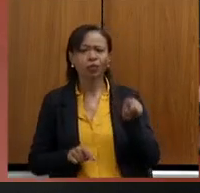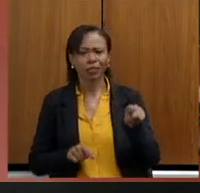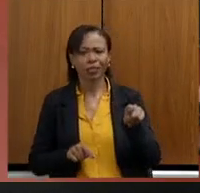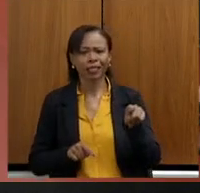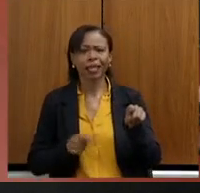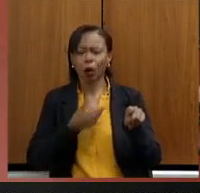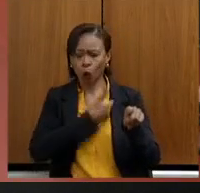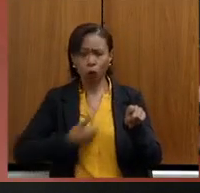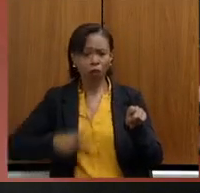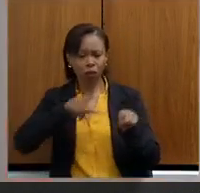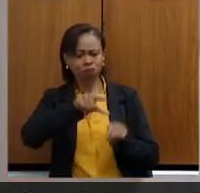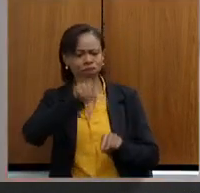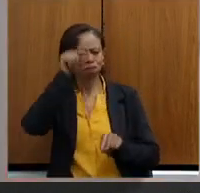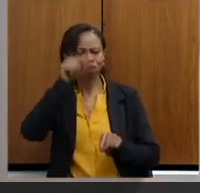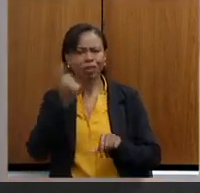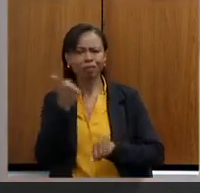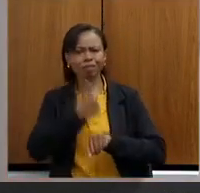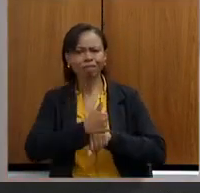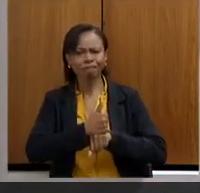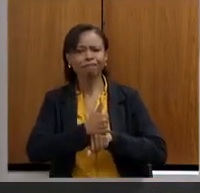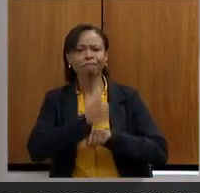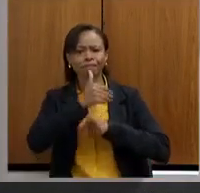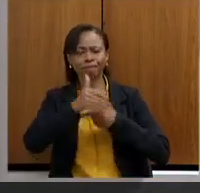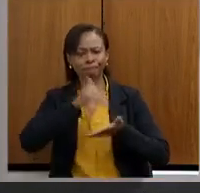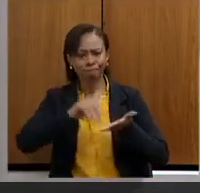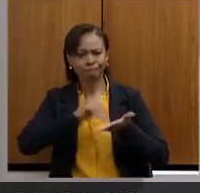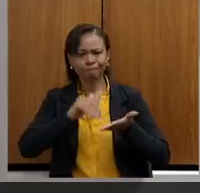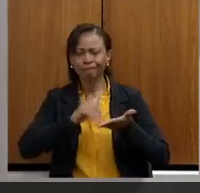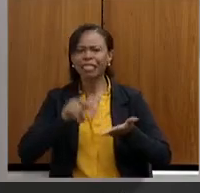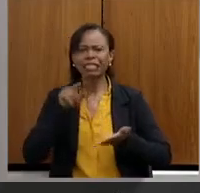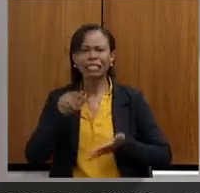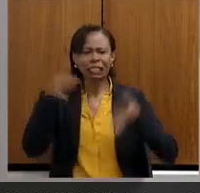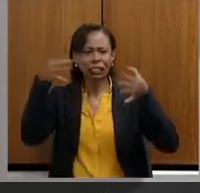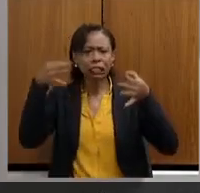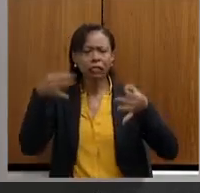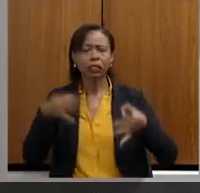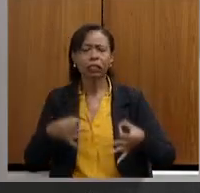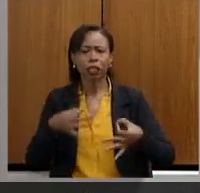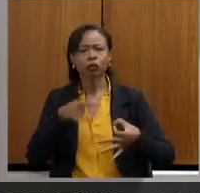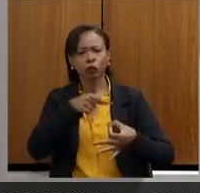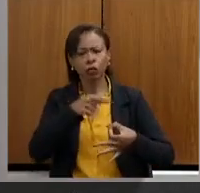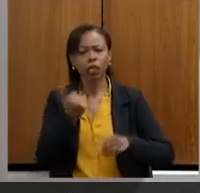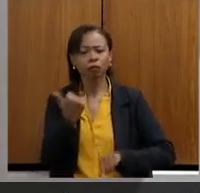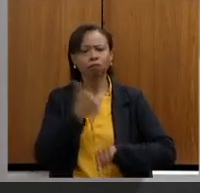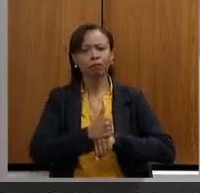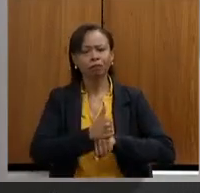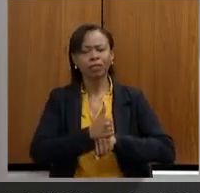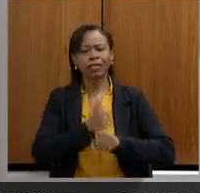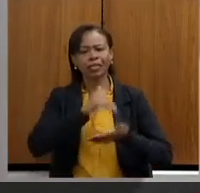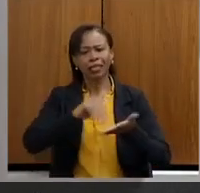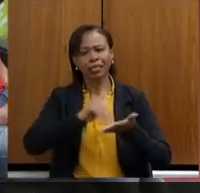Foi um acerto, um gol de placa do governo do Estado em elevá-la ao cargo de secretária de Estado e Meio Ambiente.